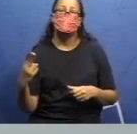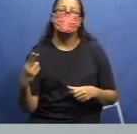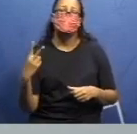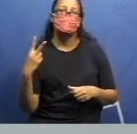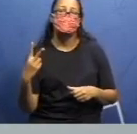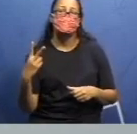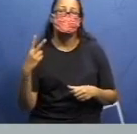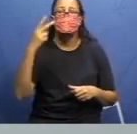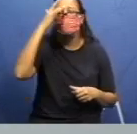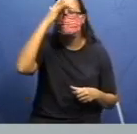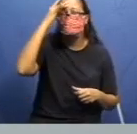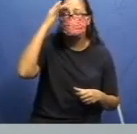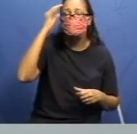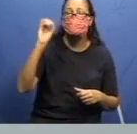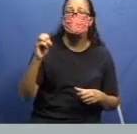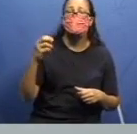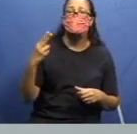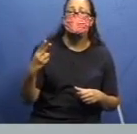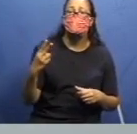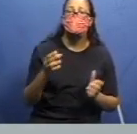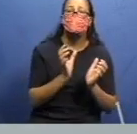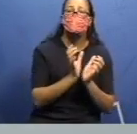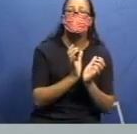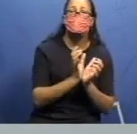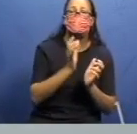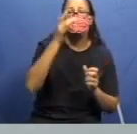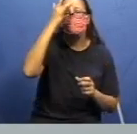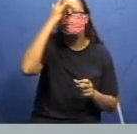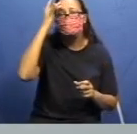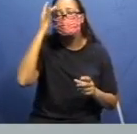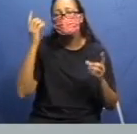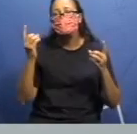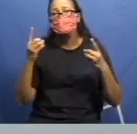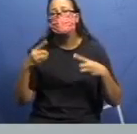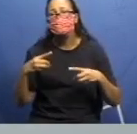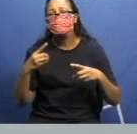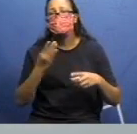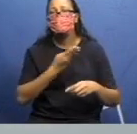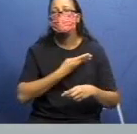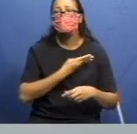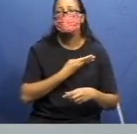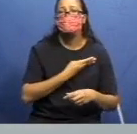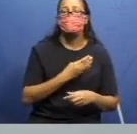jogar ela com um grupo de pessoas desafiando o seu amigo, desafiando o seu colega.